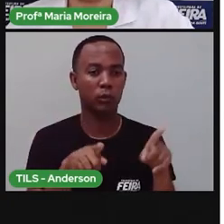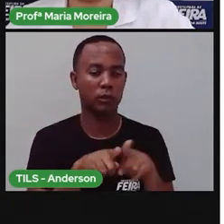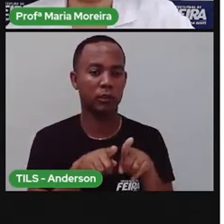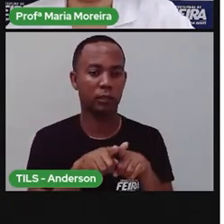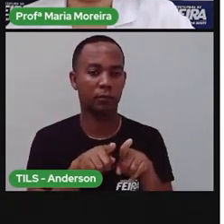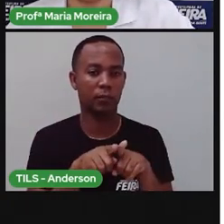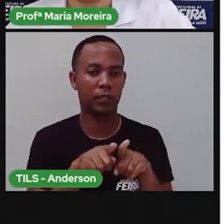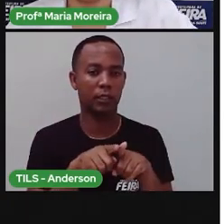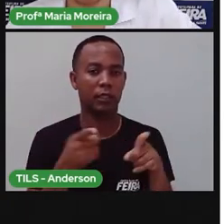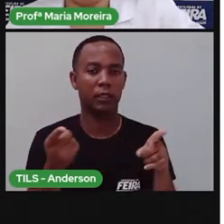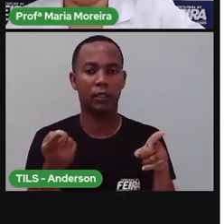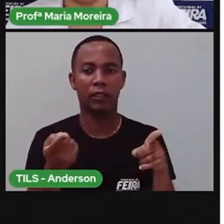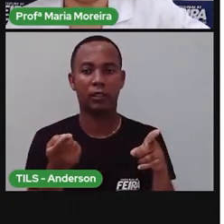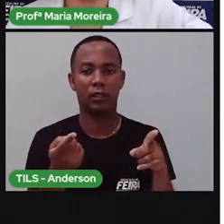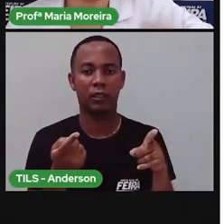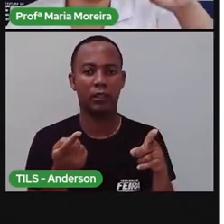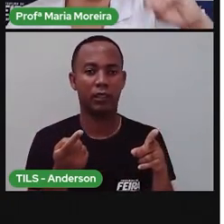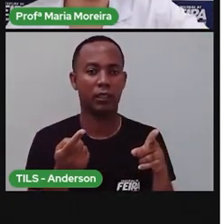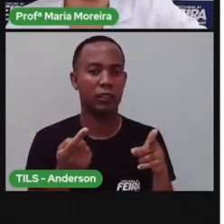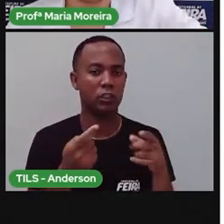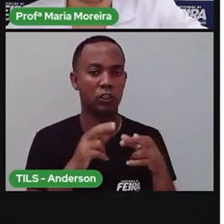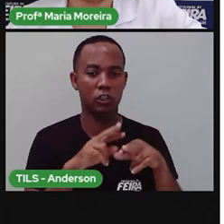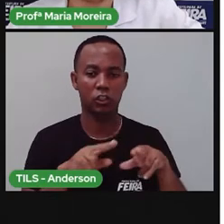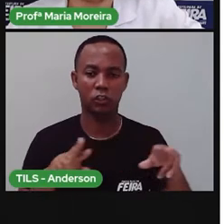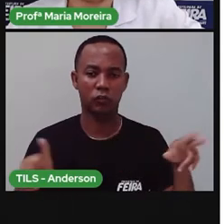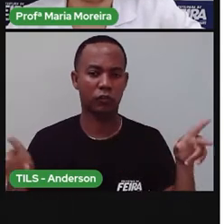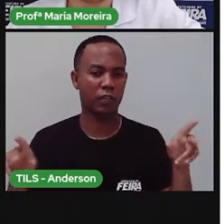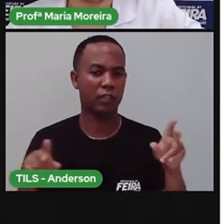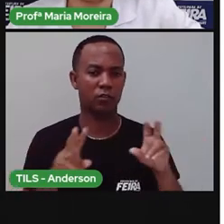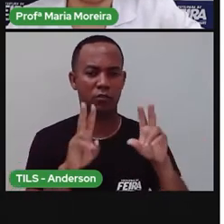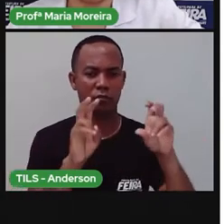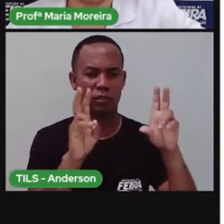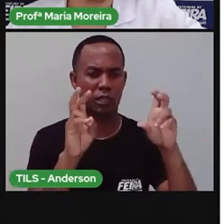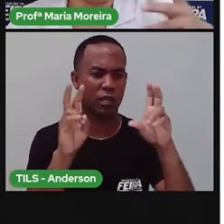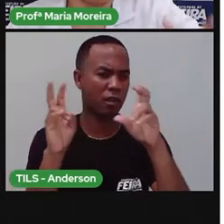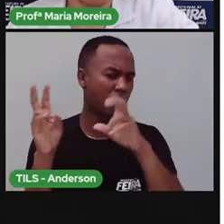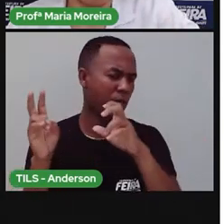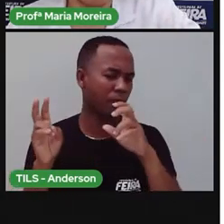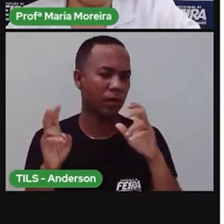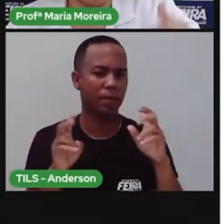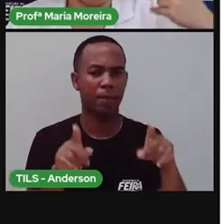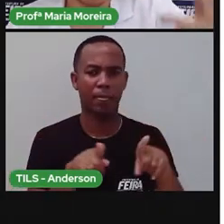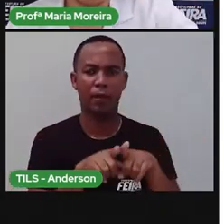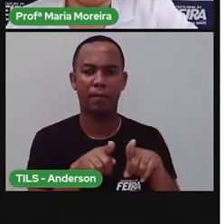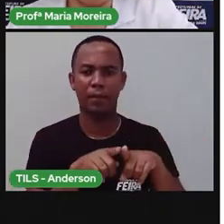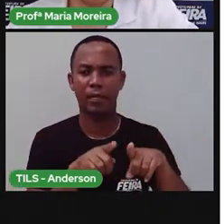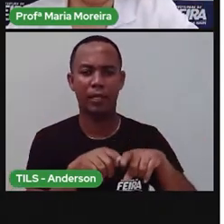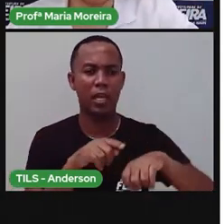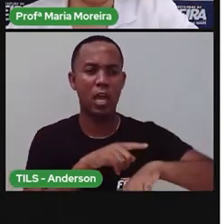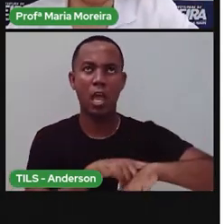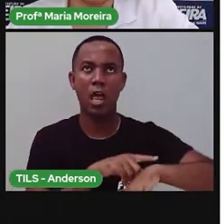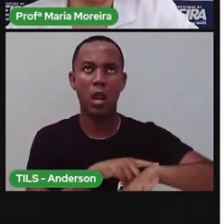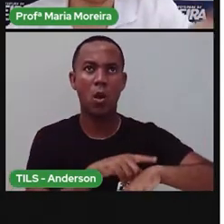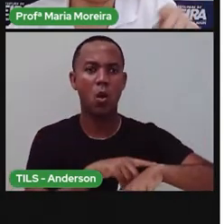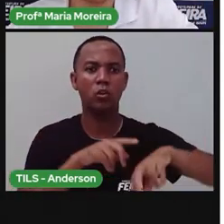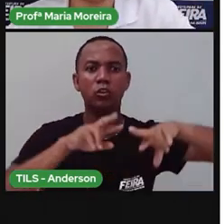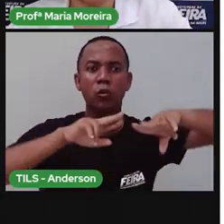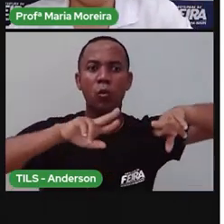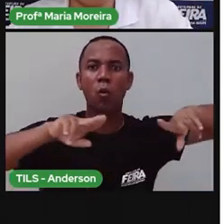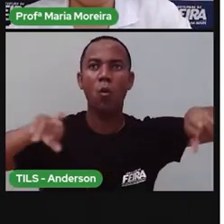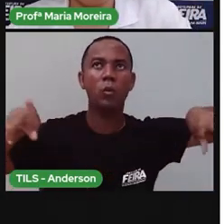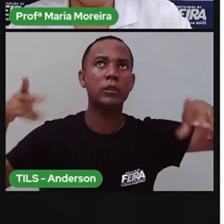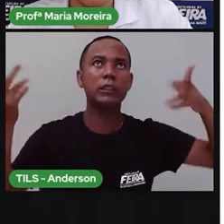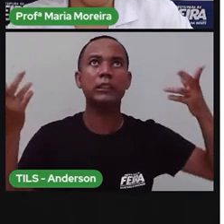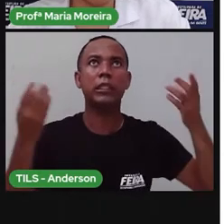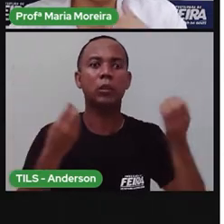Puxa, pô, esqueceu agora. Aquarela. E são outros poemas que estão dentro desse... O do relógio. Que falam sobre coisas e que estão